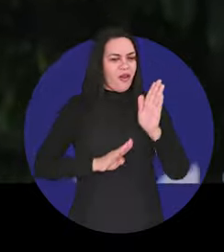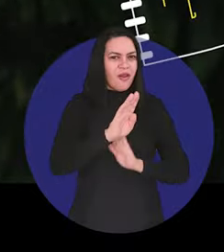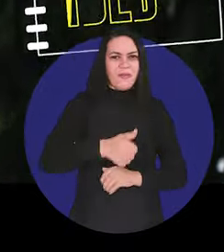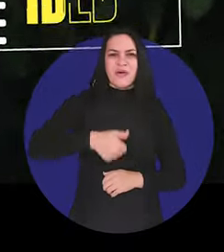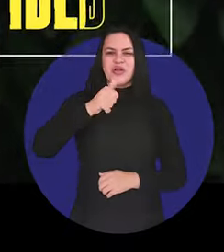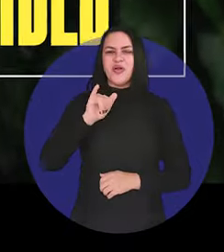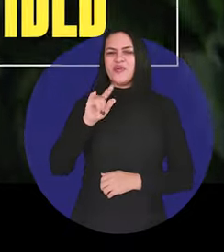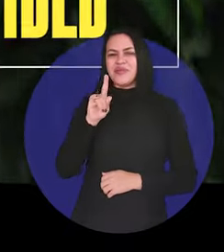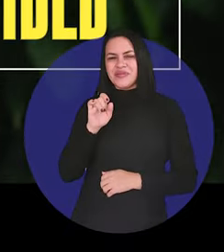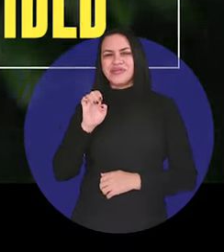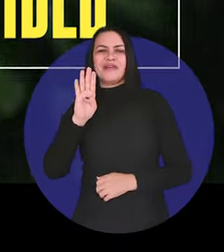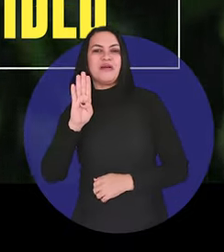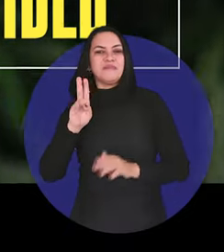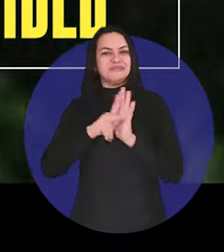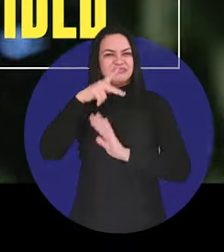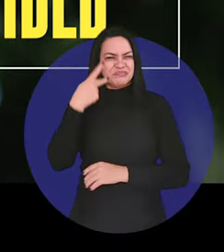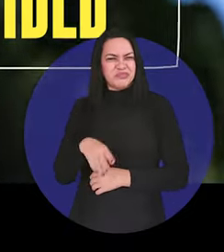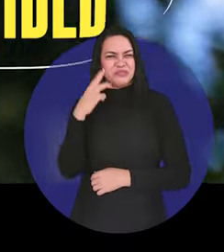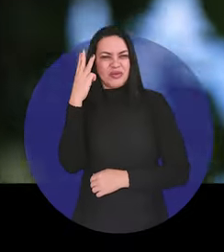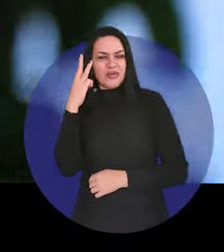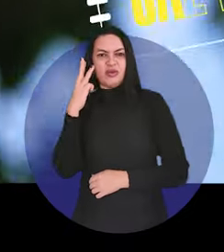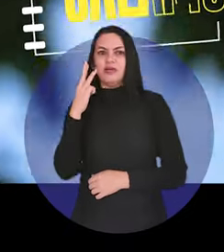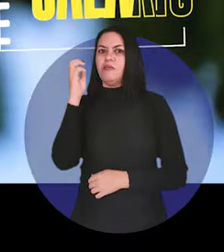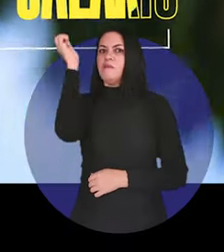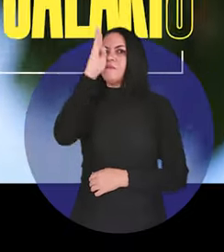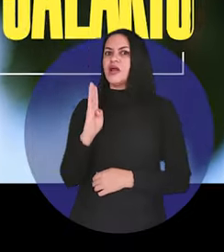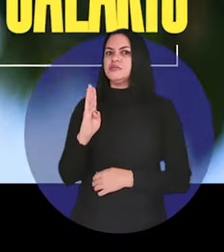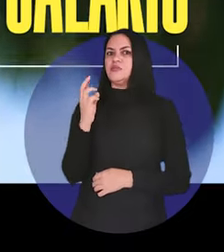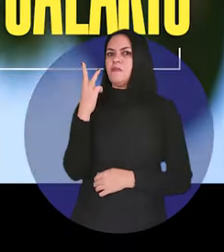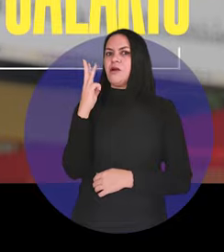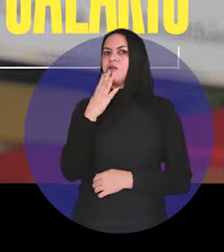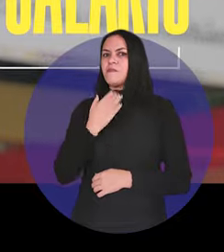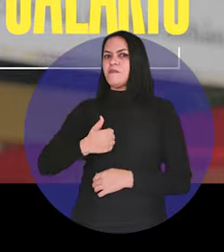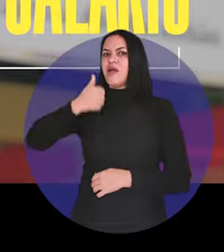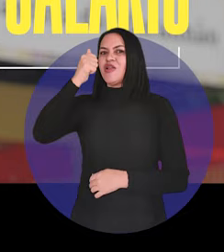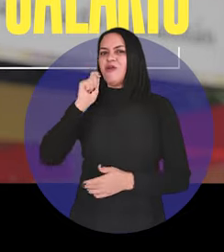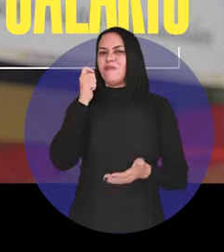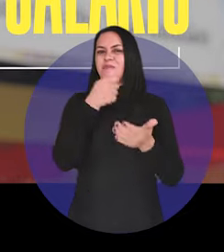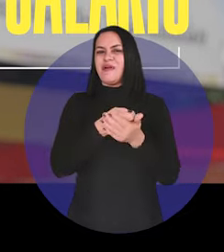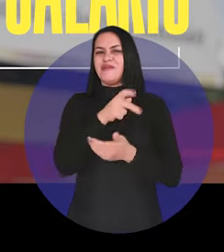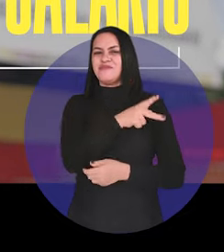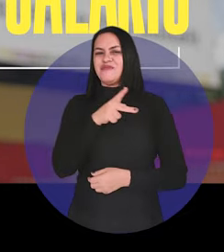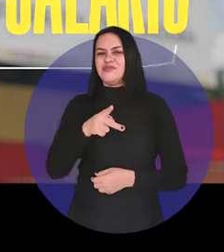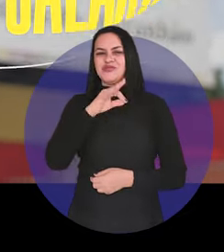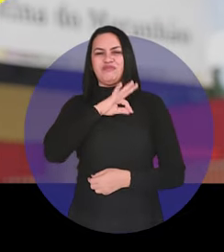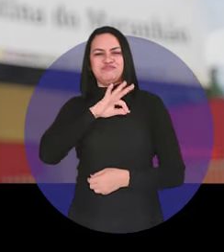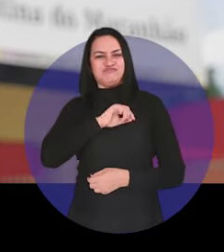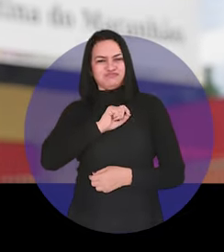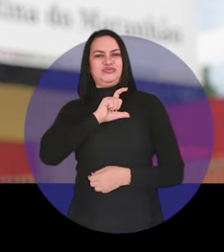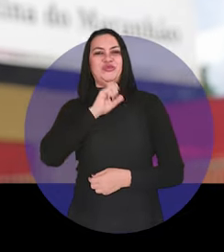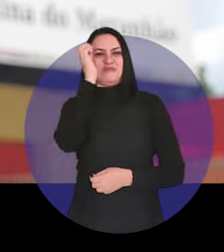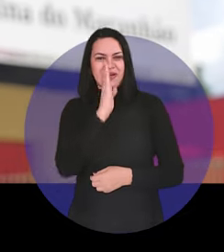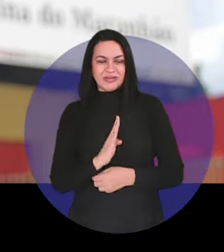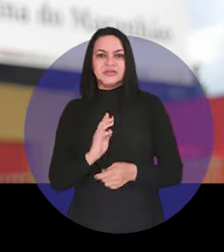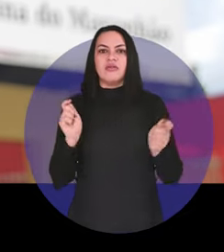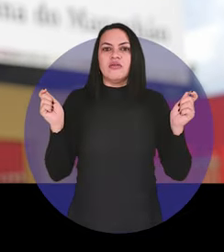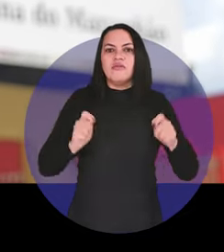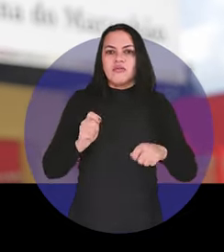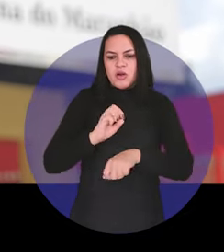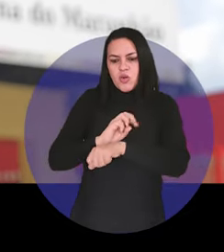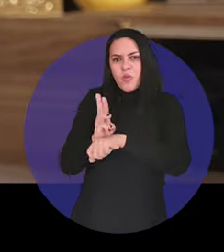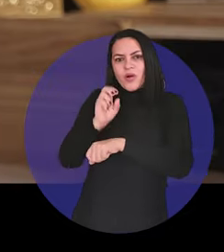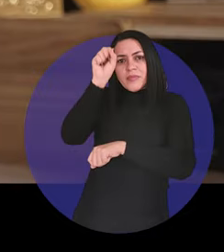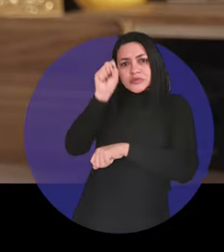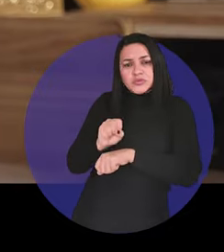o melhor IDEB da nossa história e pagamos um dos maiores salários de professor do Brasil. A UEMA Sul já está de